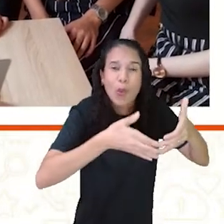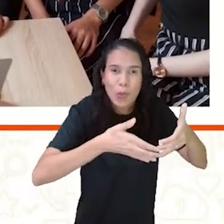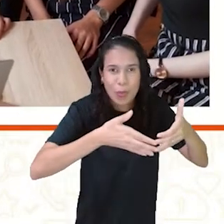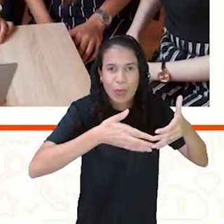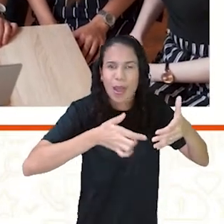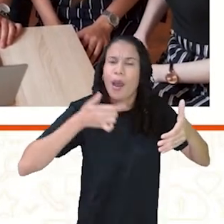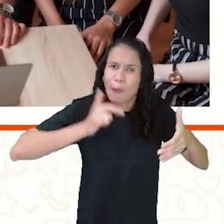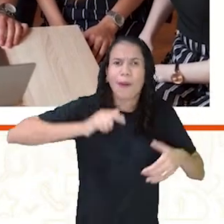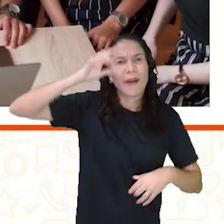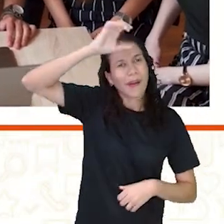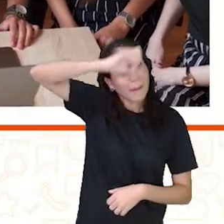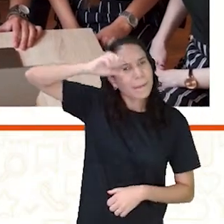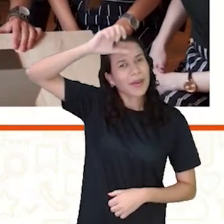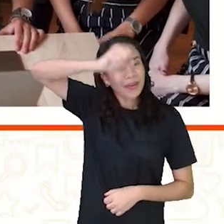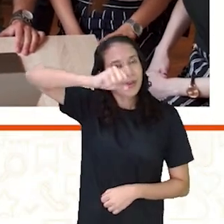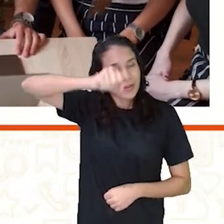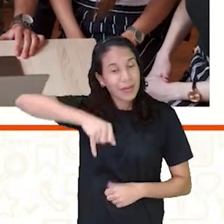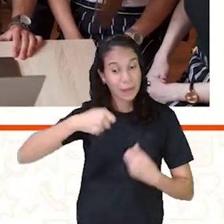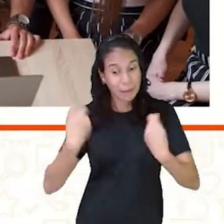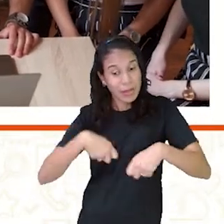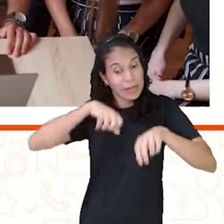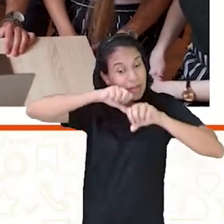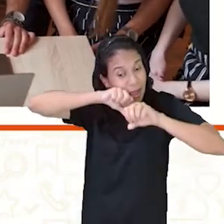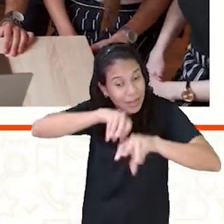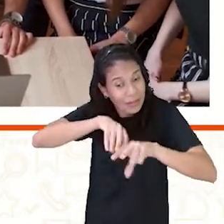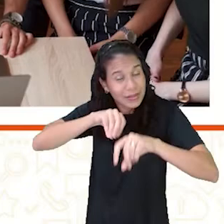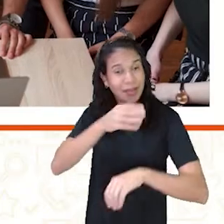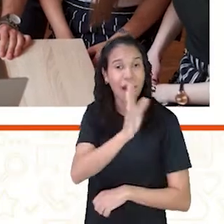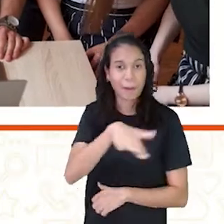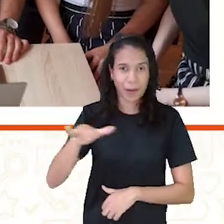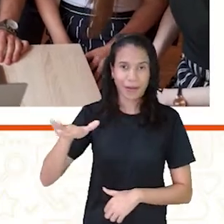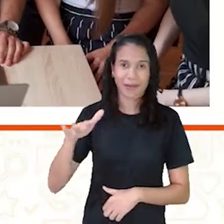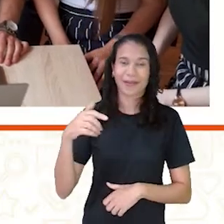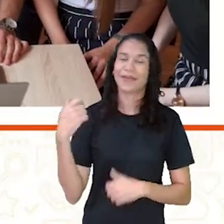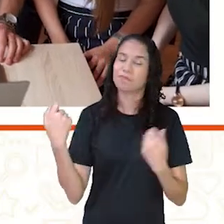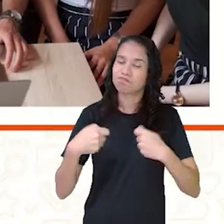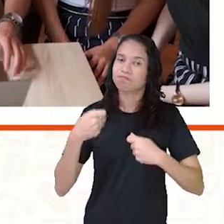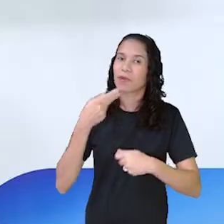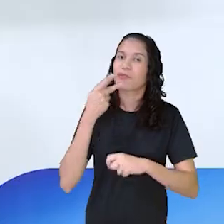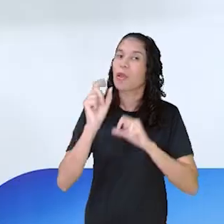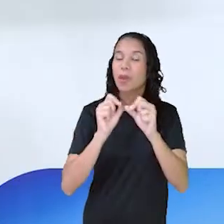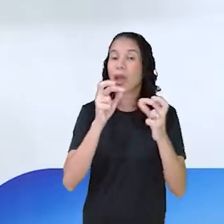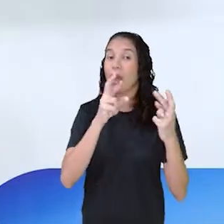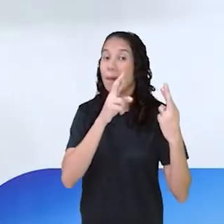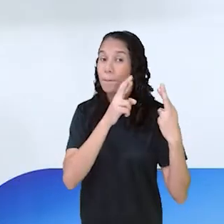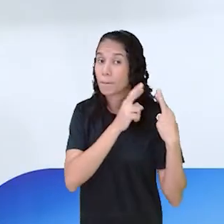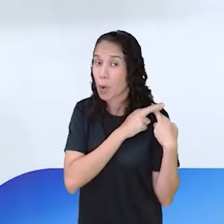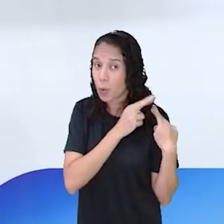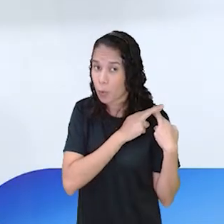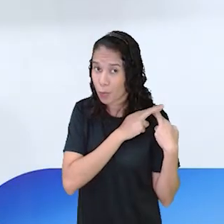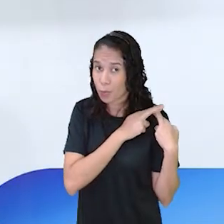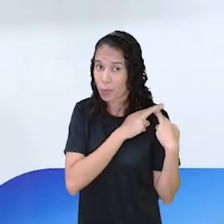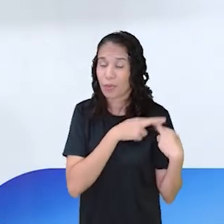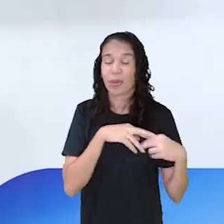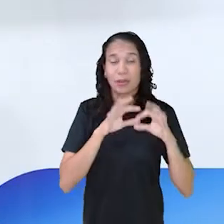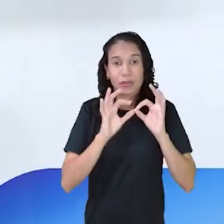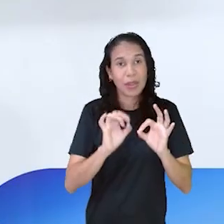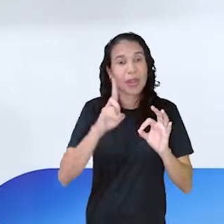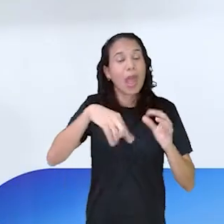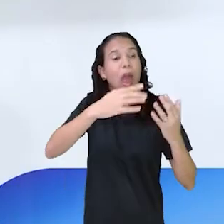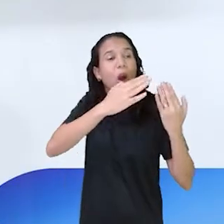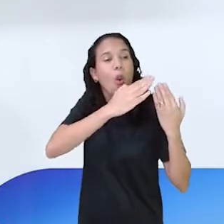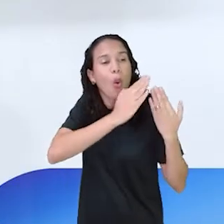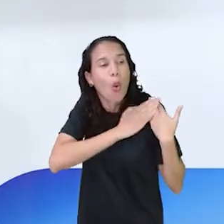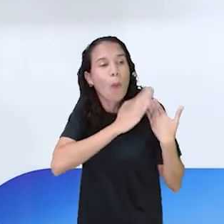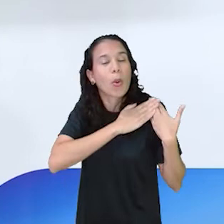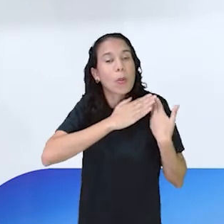aprende. E a gente precisa ensinar isso desde cedo. A gente tá falando de responsabilidade, né? O compromisso